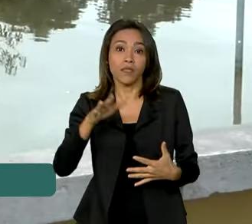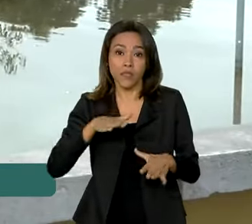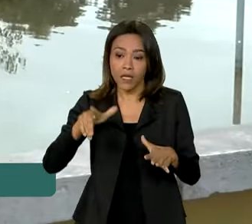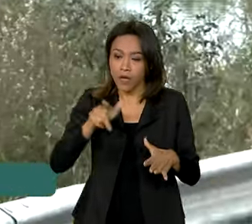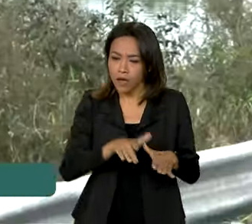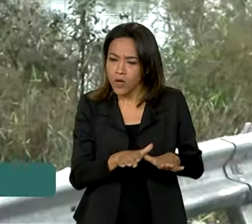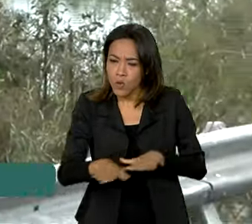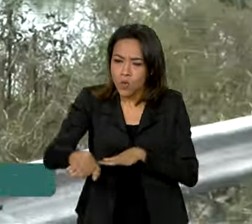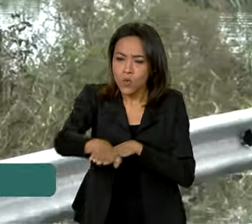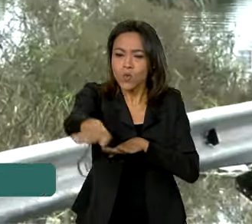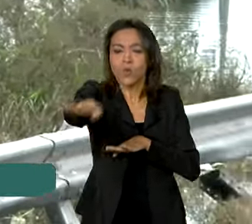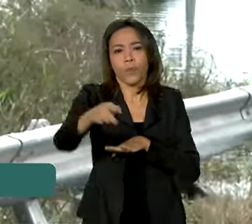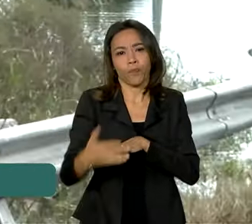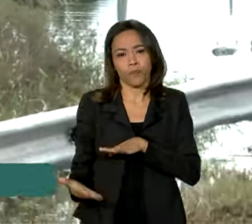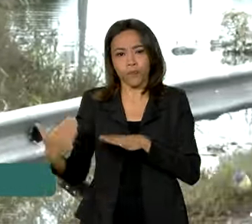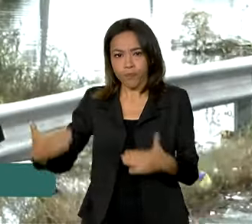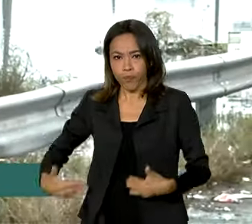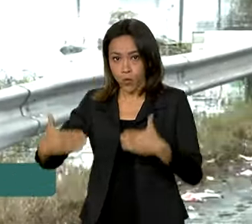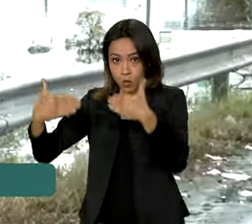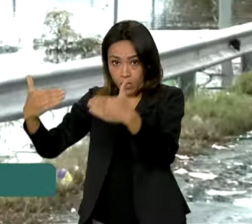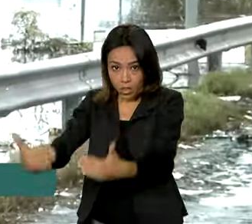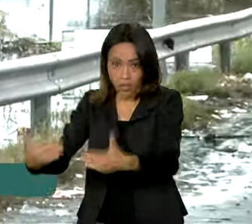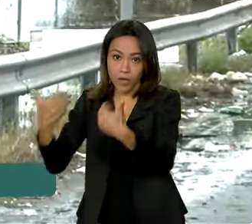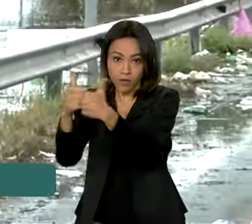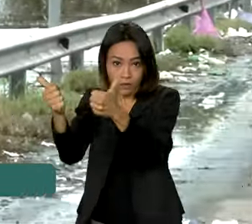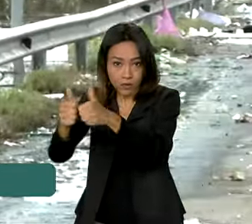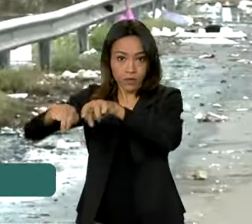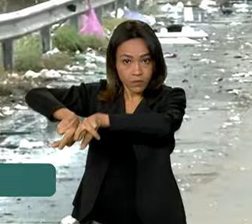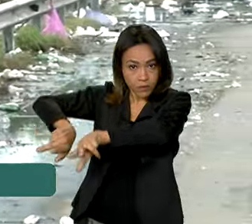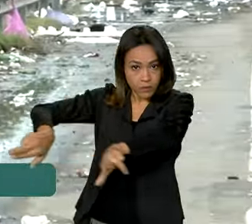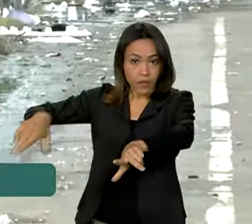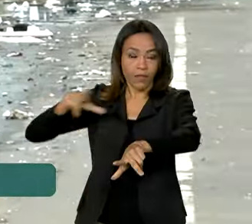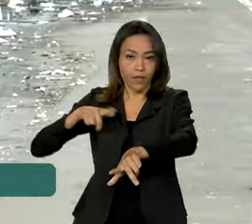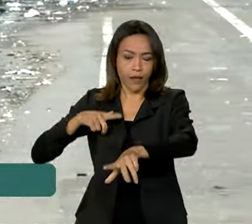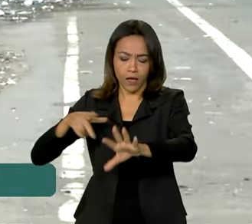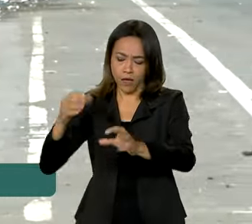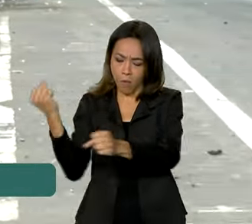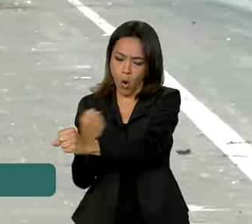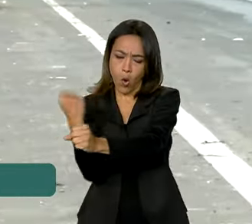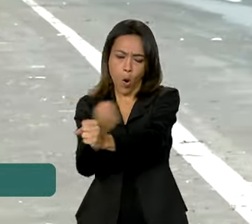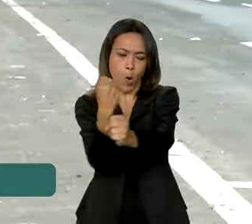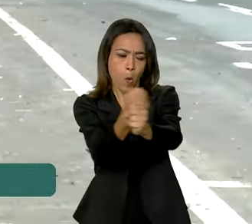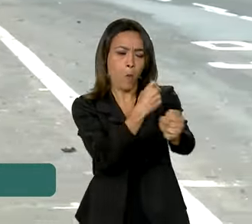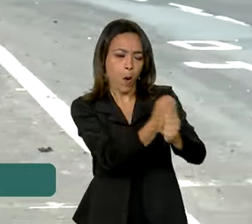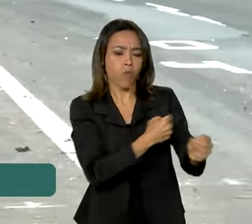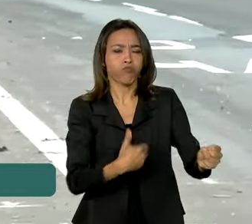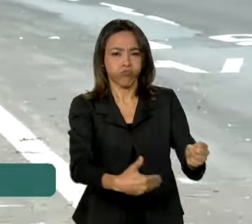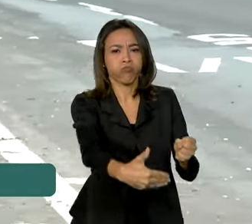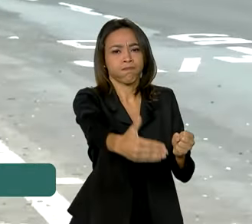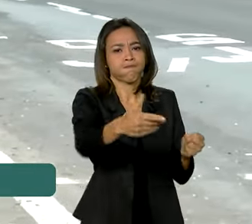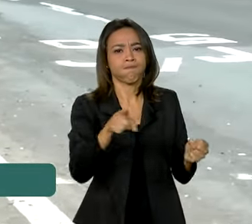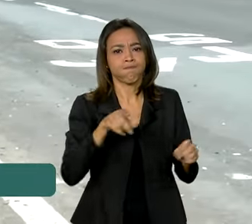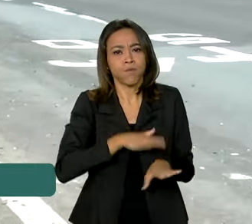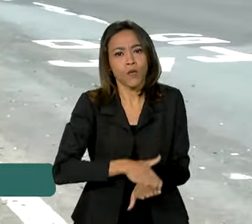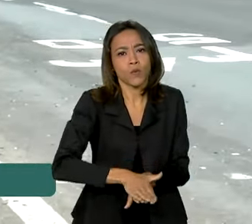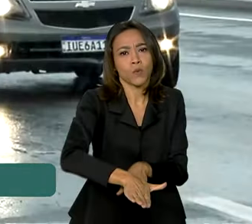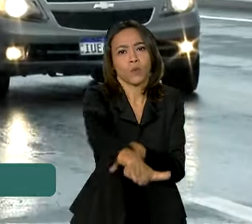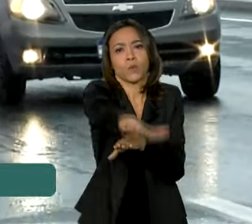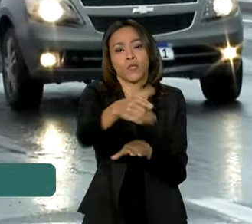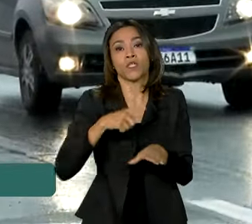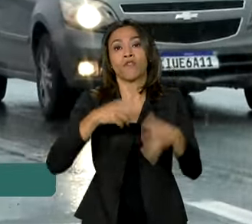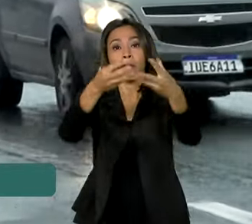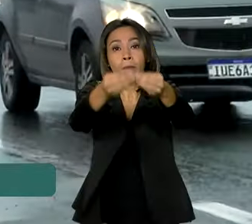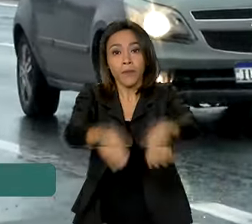pela água, o Ministério dos Transportes realiza uma série de obras de recuperação das rodovias afetadas